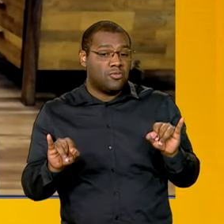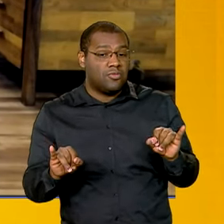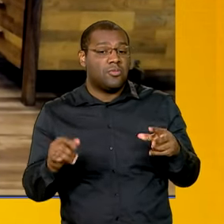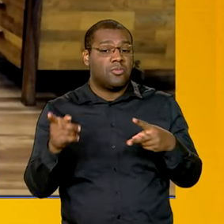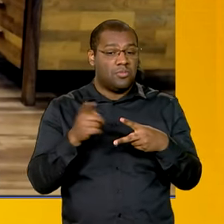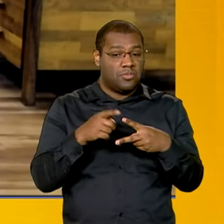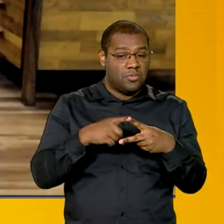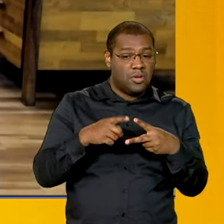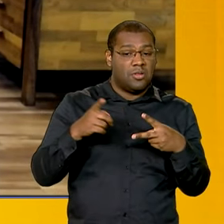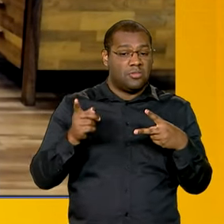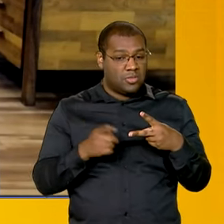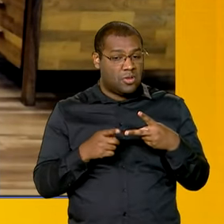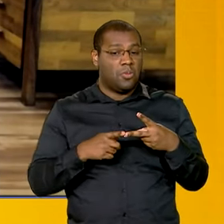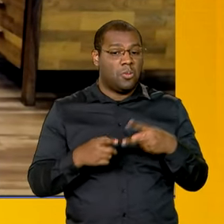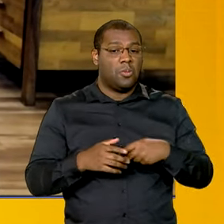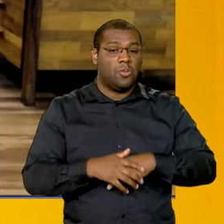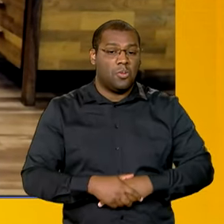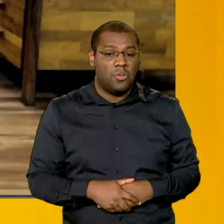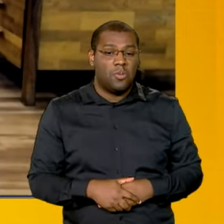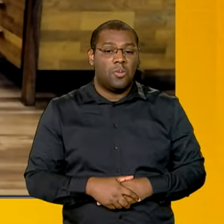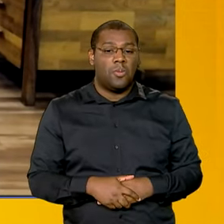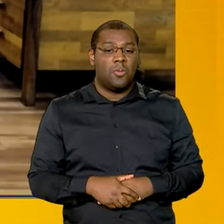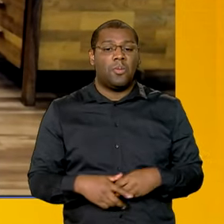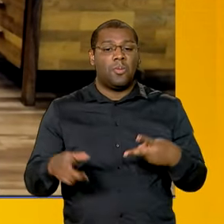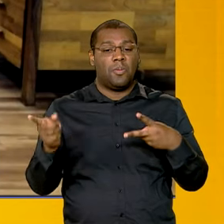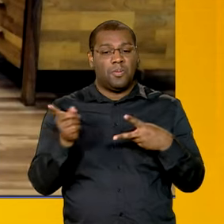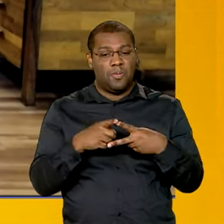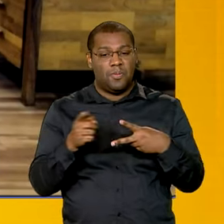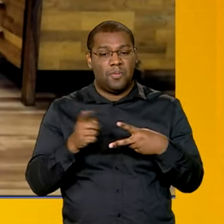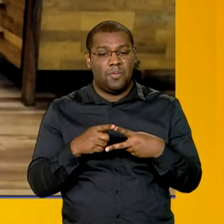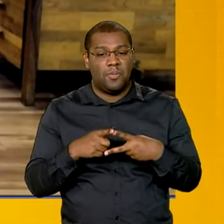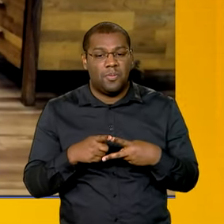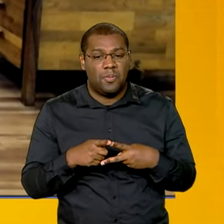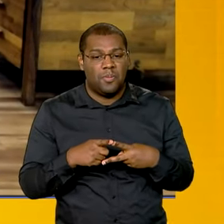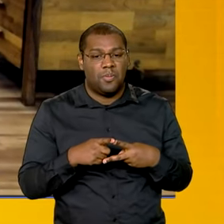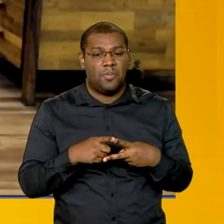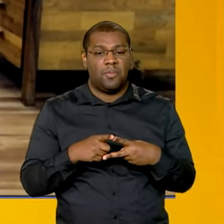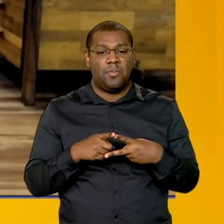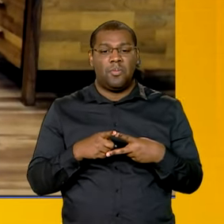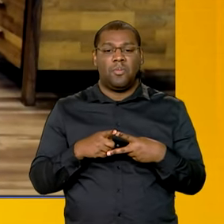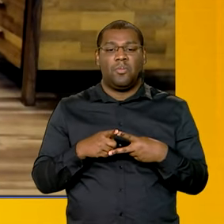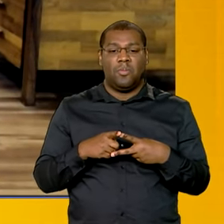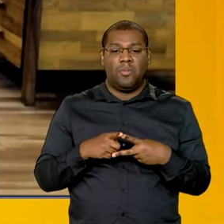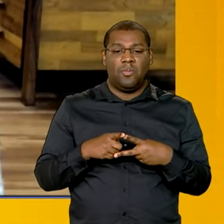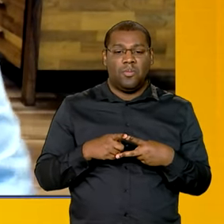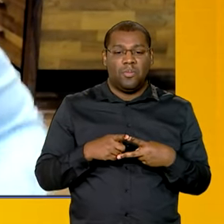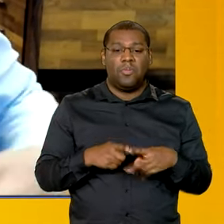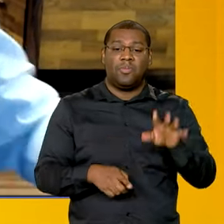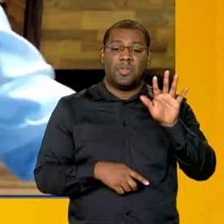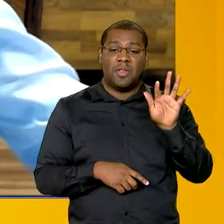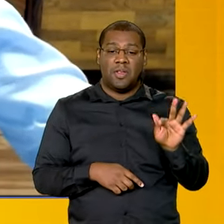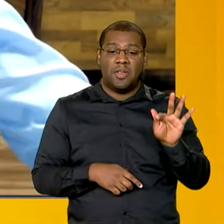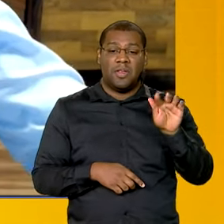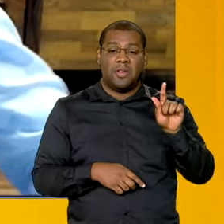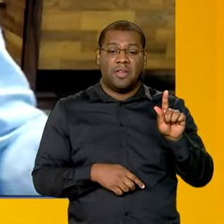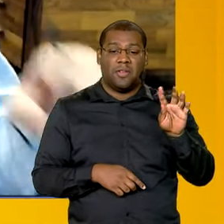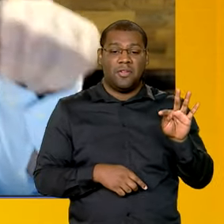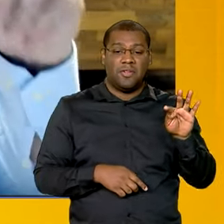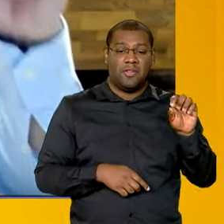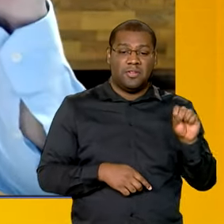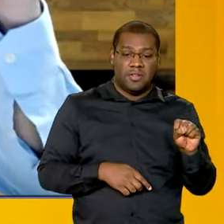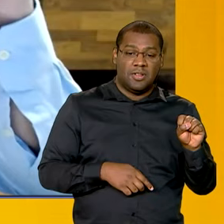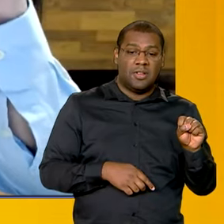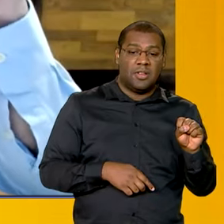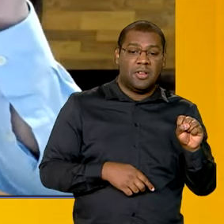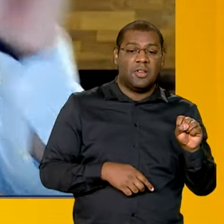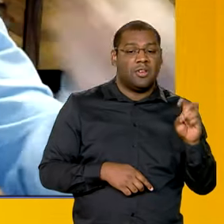créditos, como chama a fonte garantidora, o fundo garantidor desse